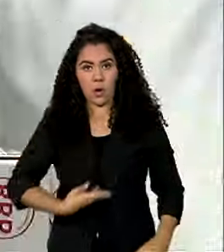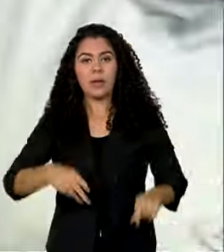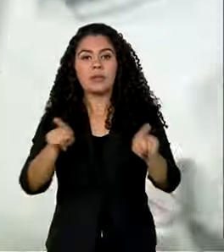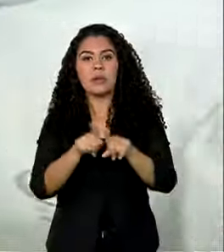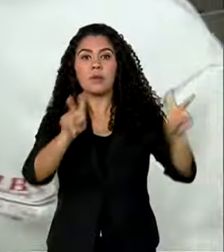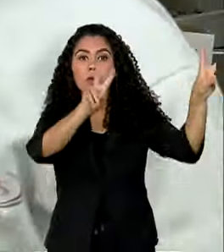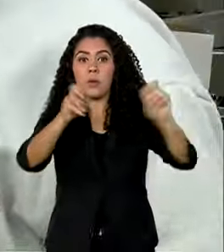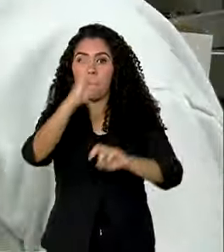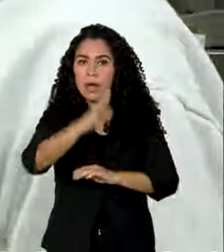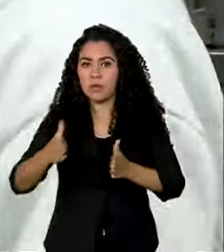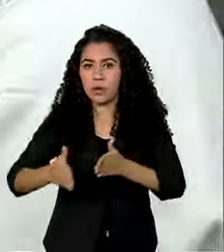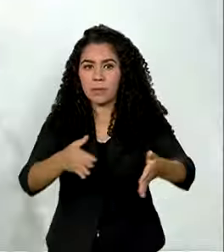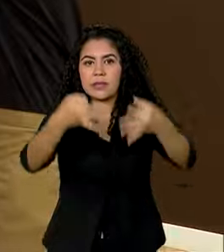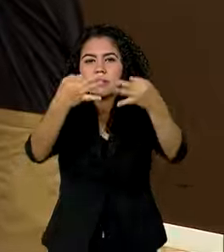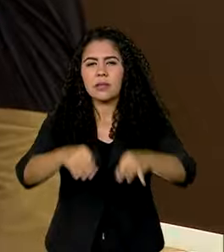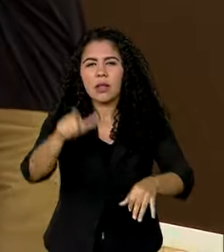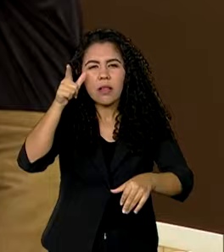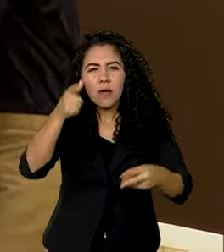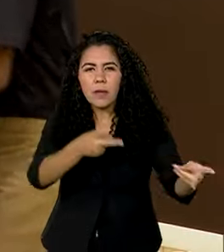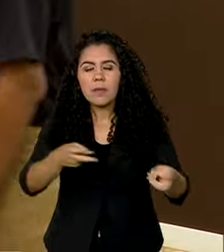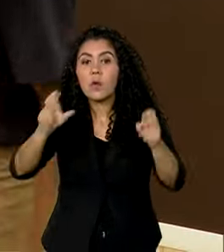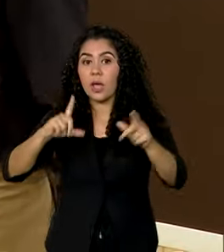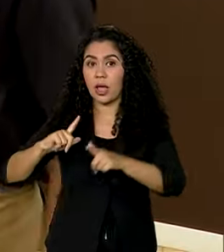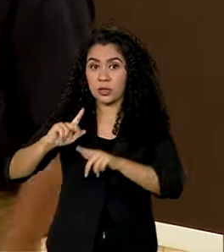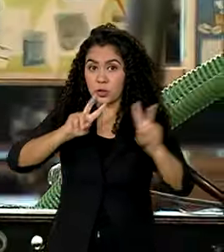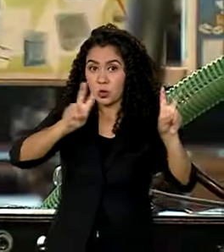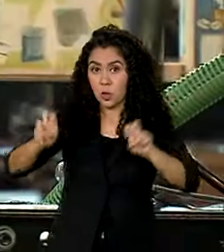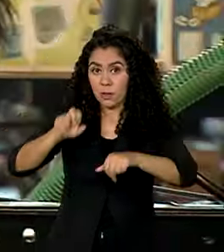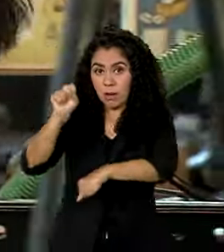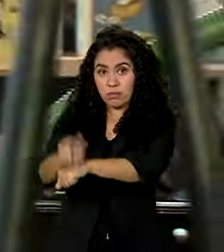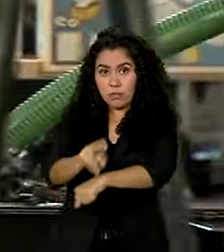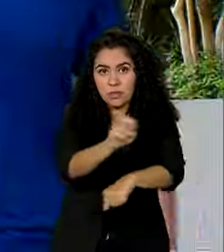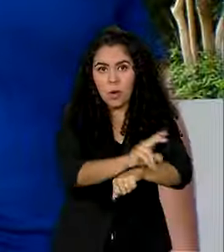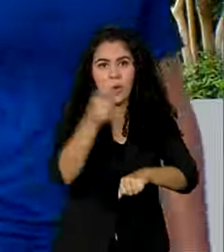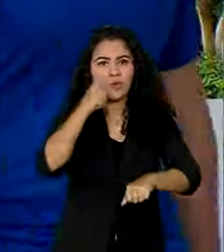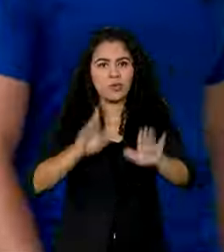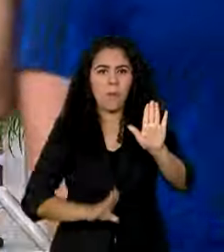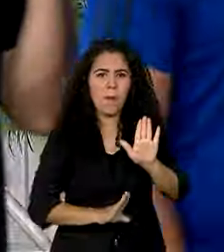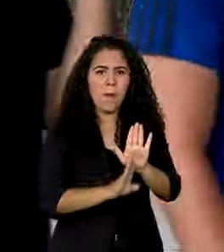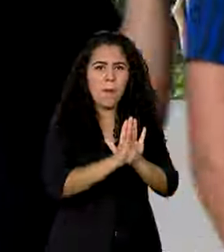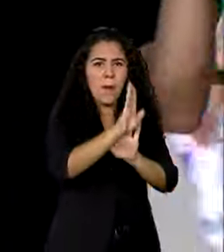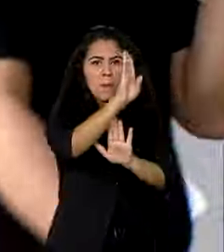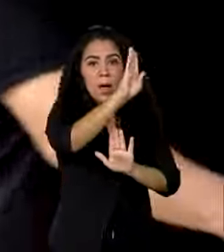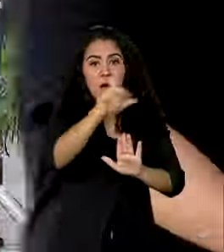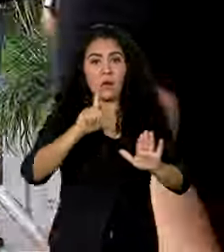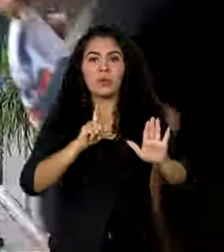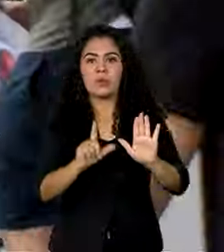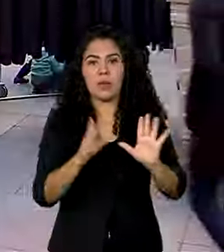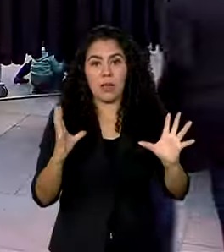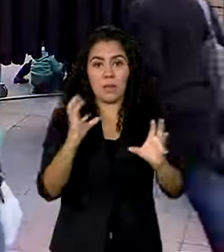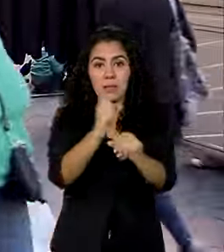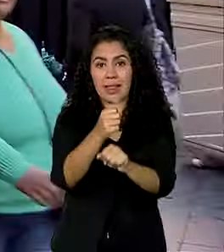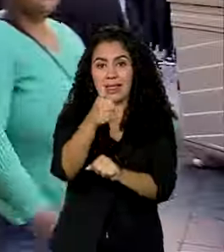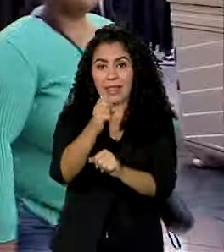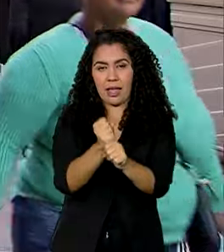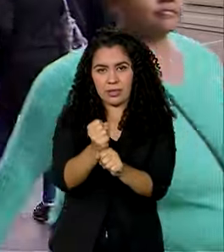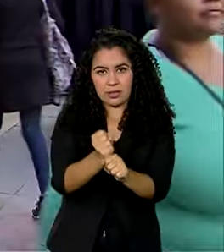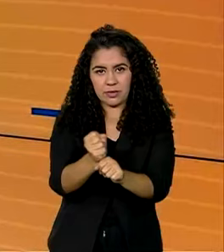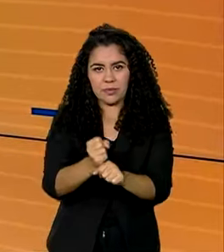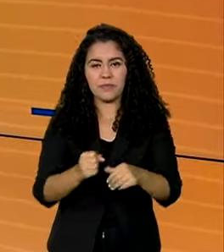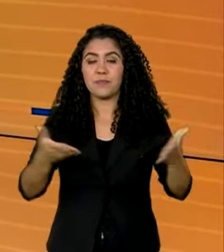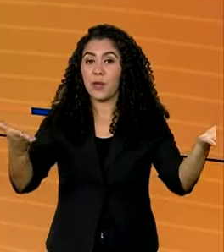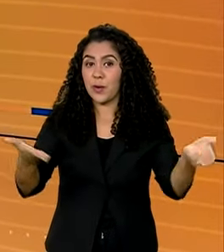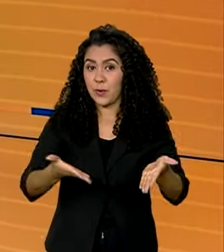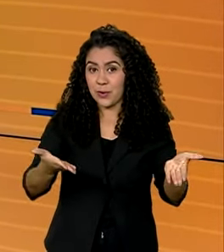Brasil no Rumo Certo, você vai ver que a geração de emprego superou as expectativas e registrou o recorde dos últimos 10